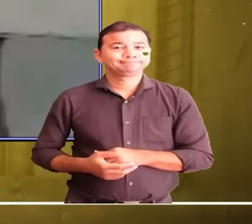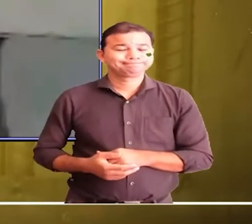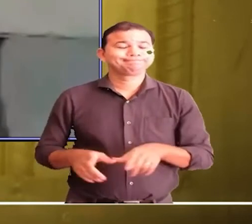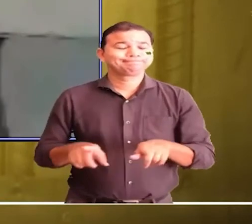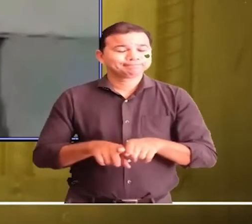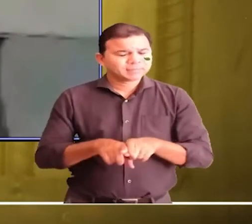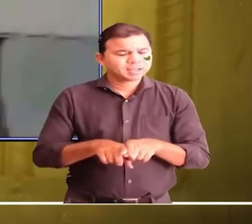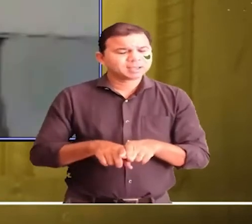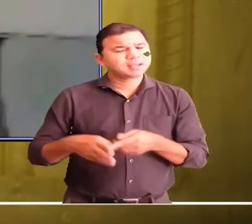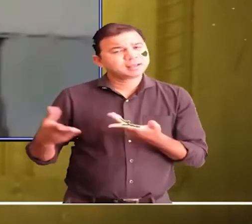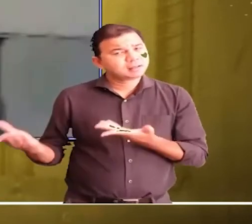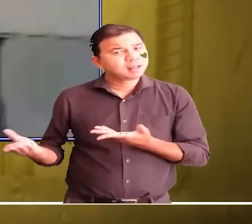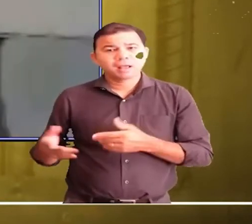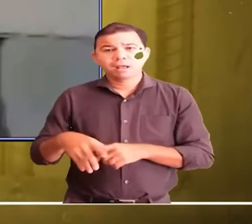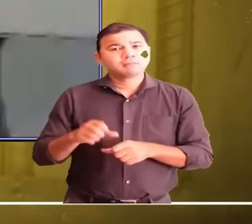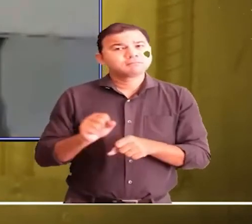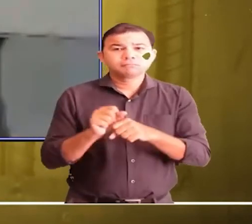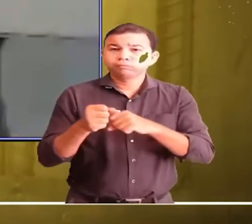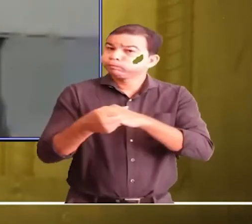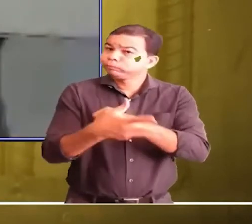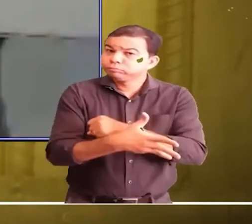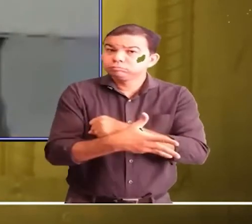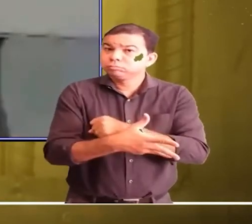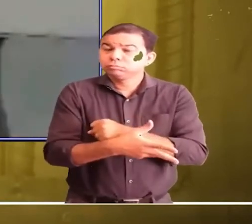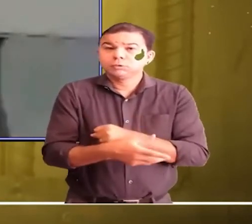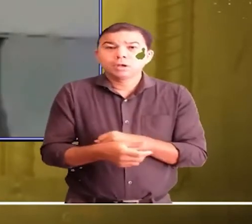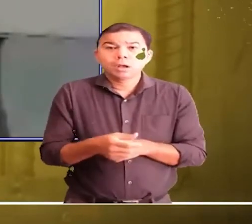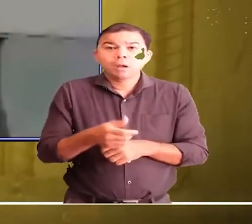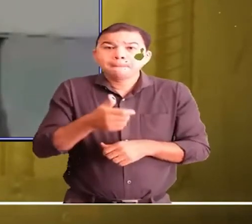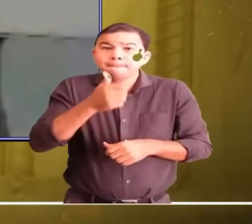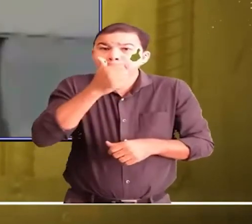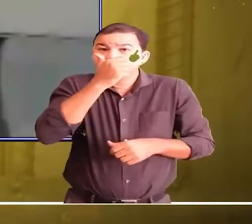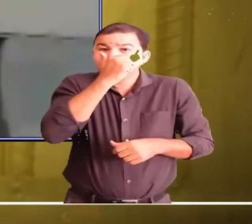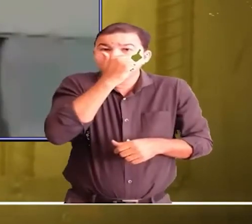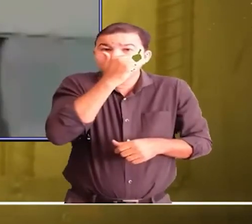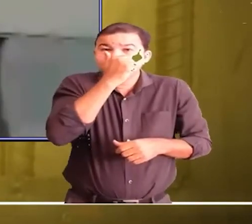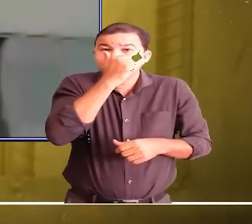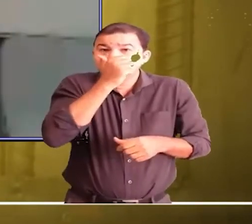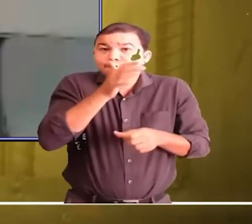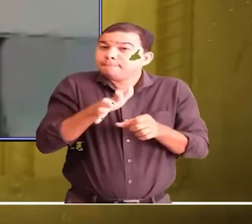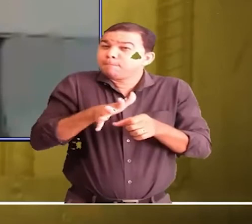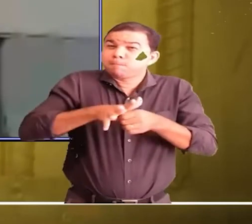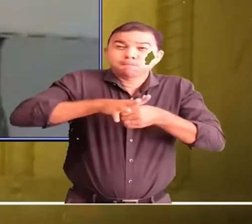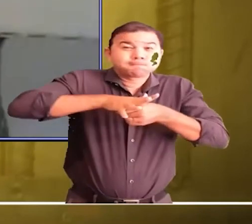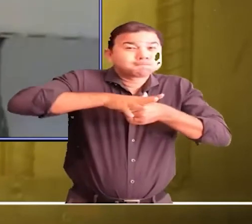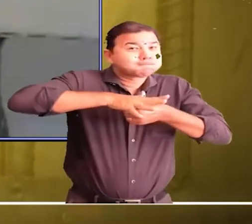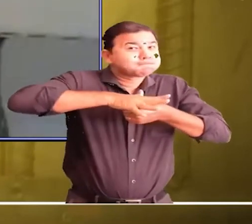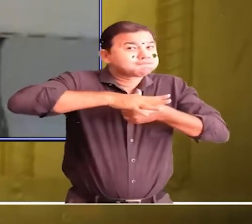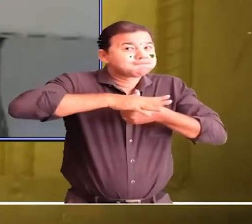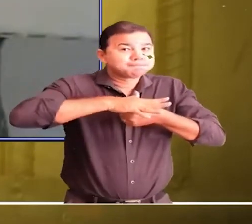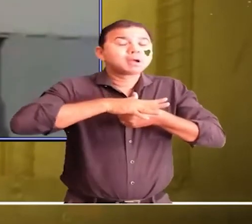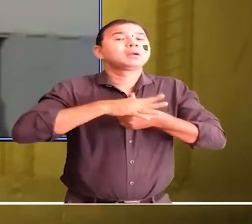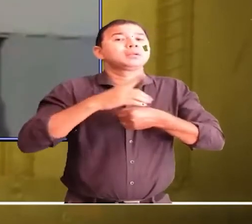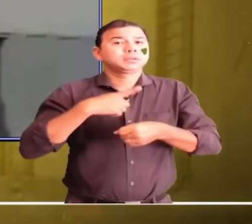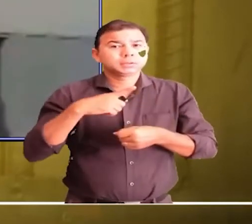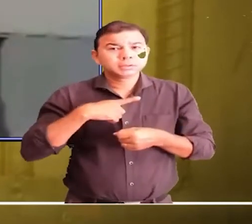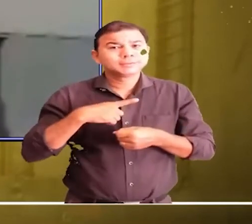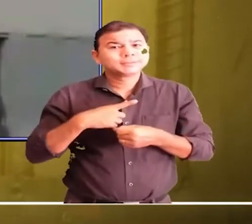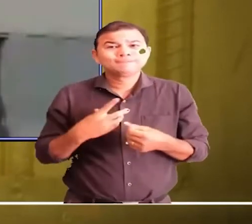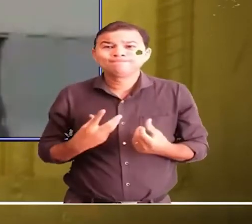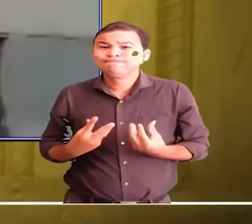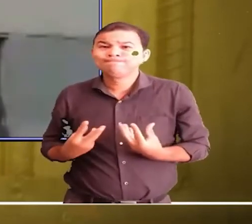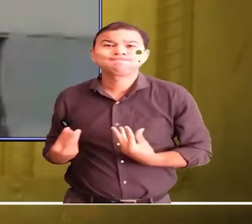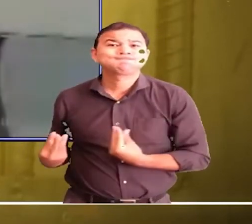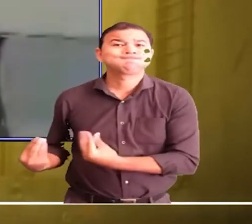ao chamamento dessa audiência pública para discutir um assunto tão doloroso para toda a sociedade,